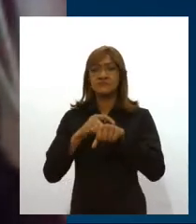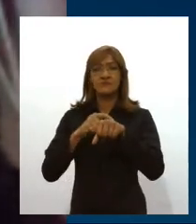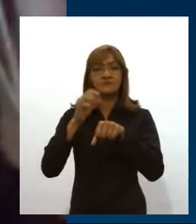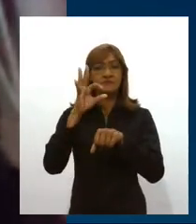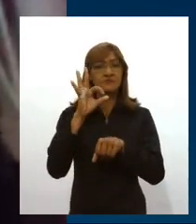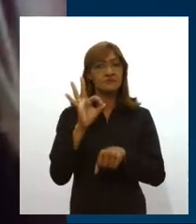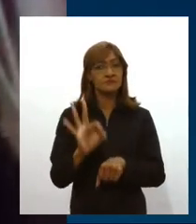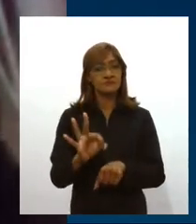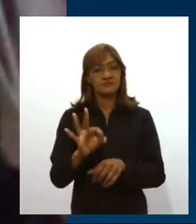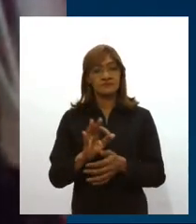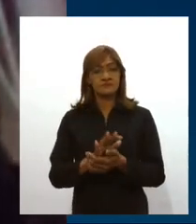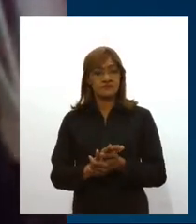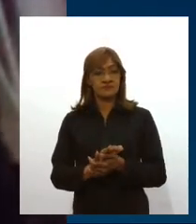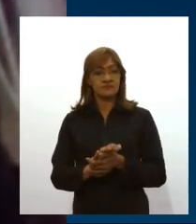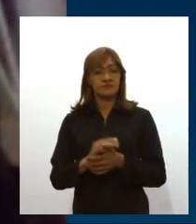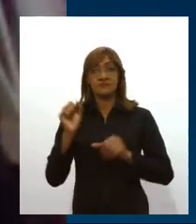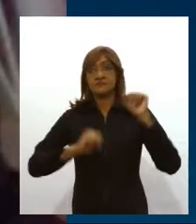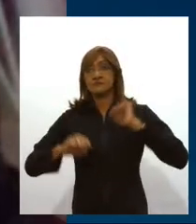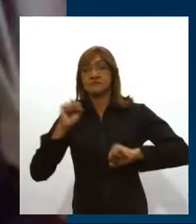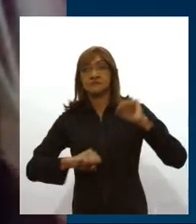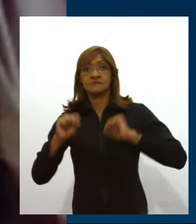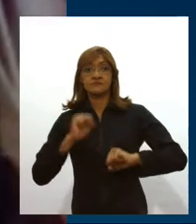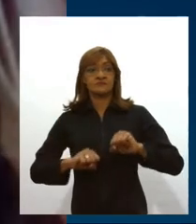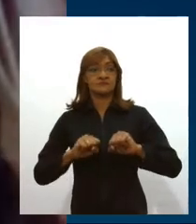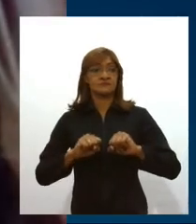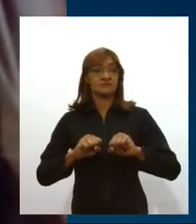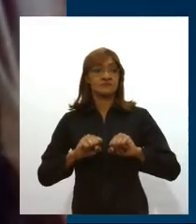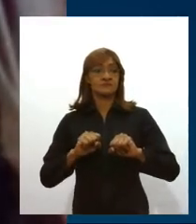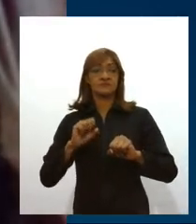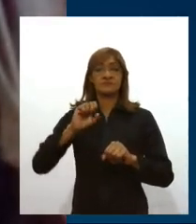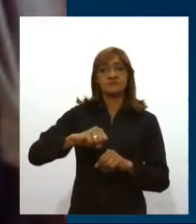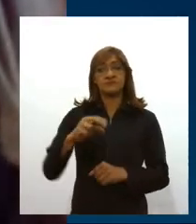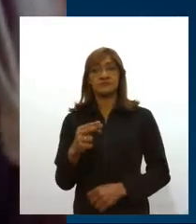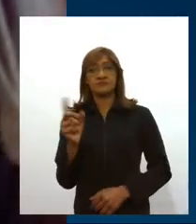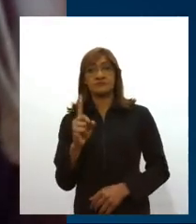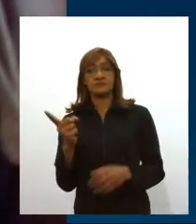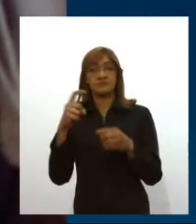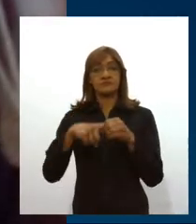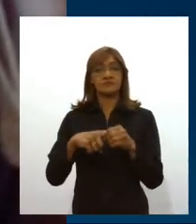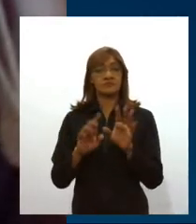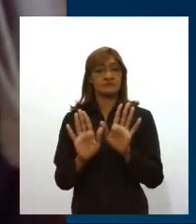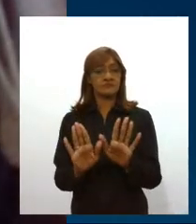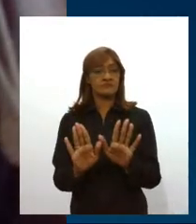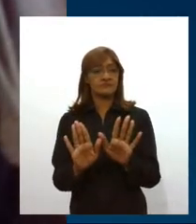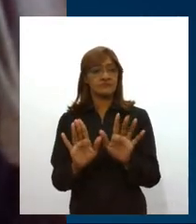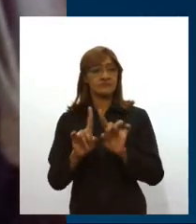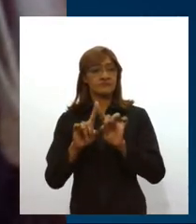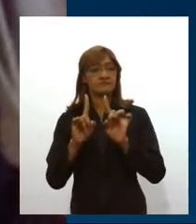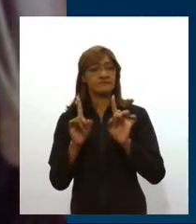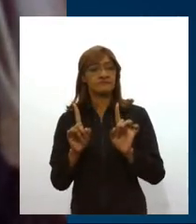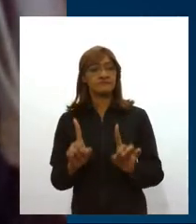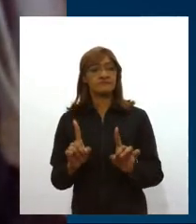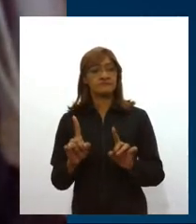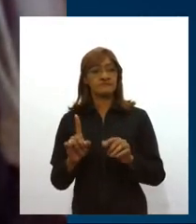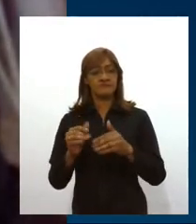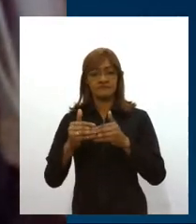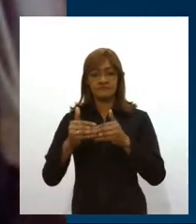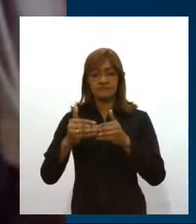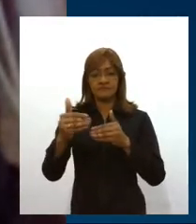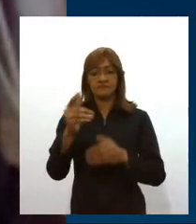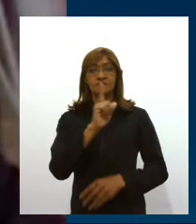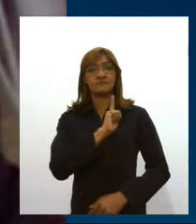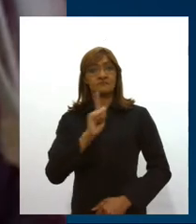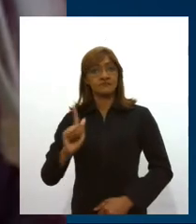certo, né? Há muita aflição de vamos voltar, vamos voltar ou não vamos voltar, entendeu? Mas esse assunto vai ser enfrentado, o governador já